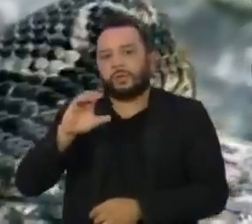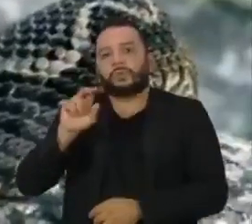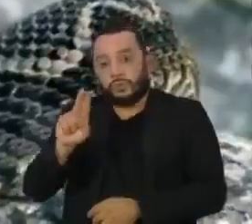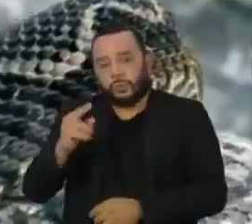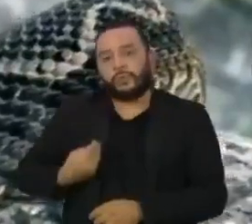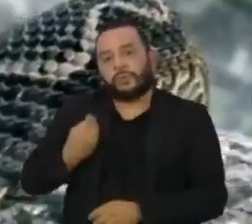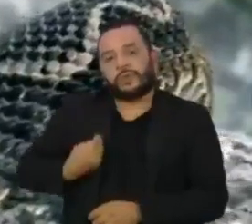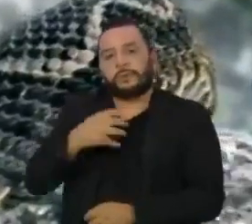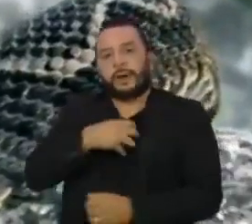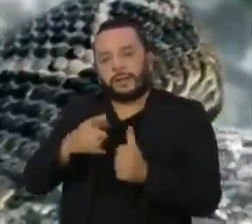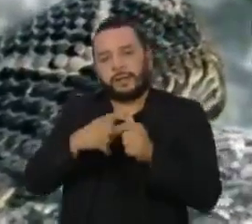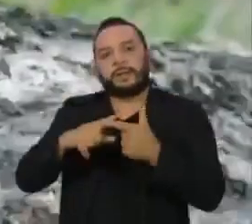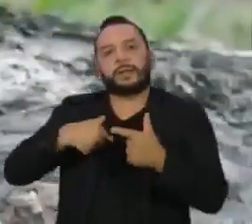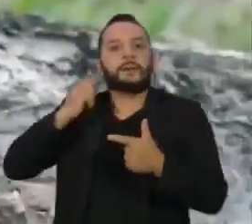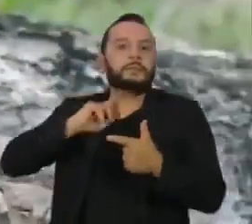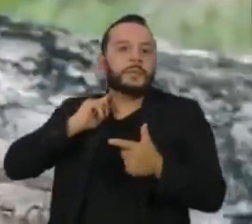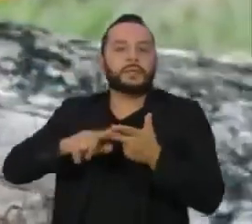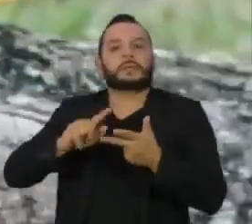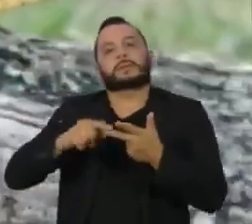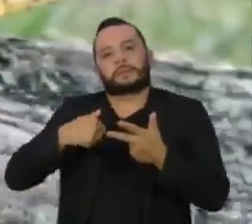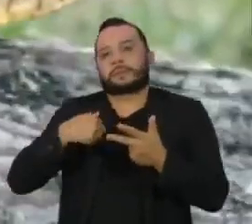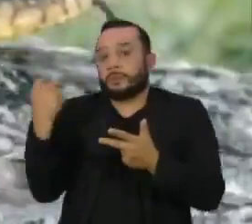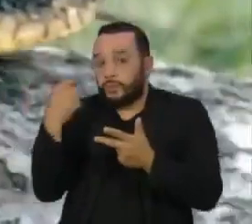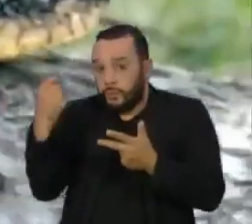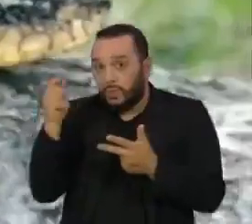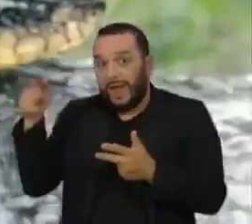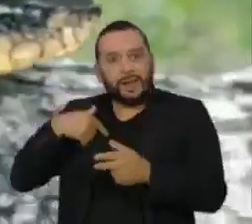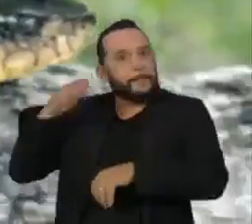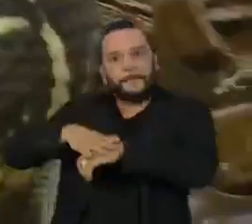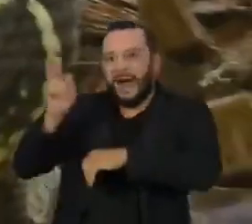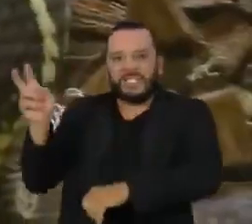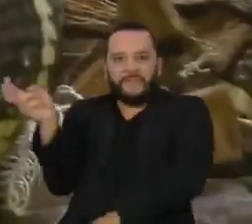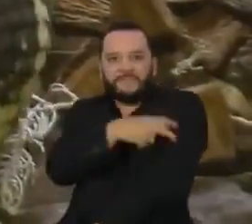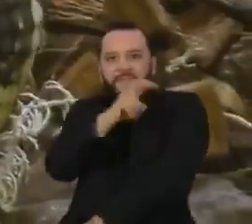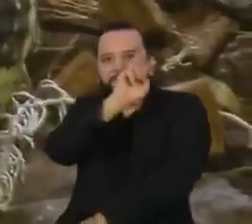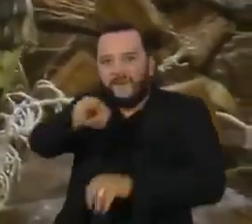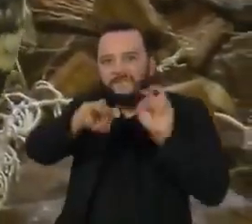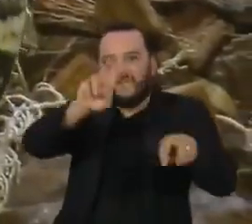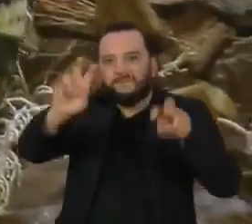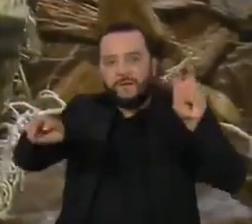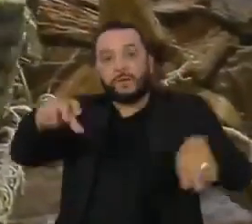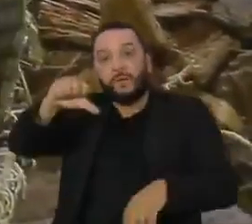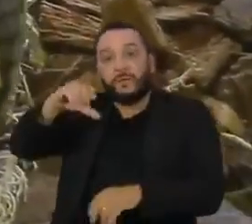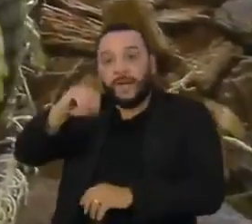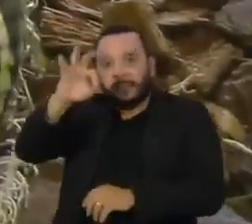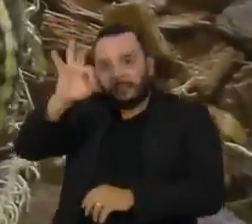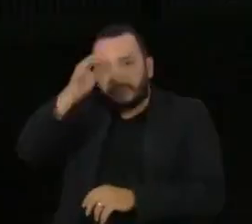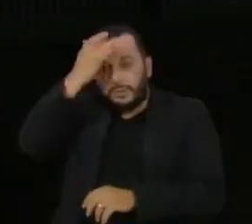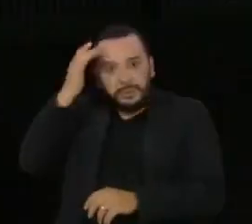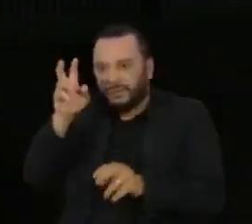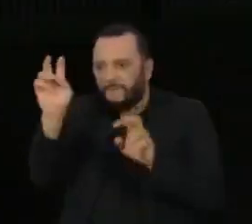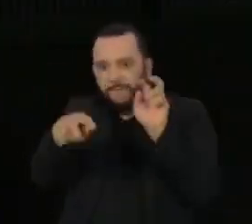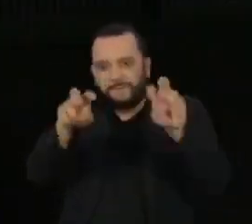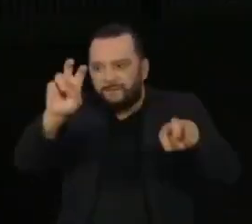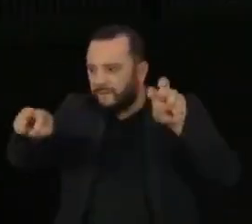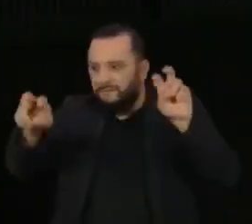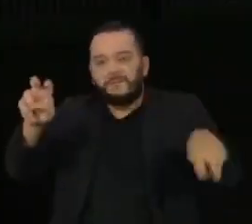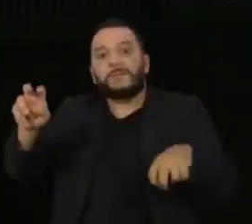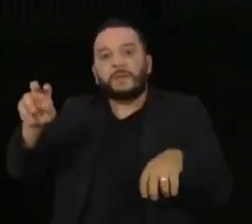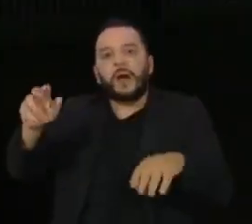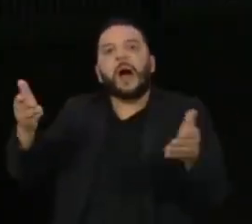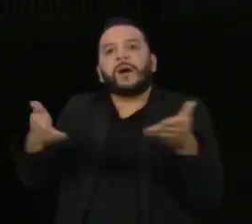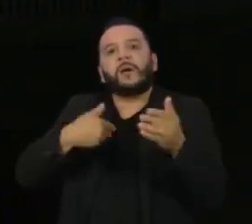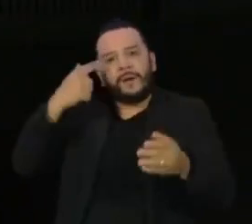é a cobra que mais pica seres humanos no país. É responsável por 90% dos envenenamentos. É desse